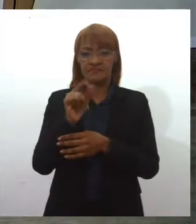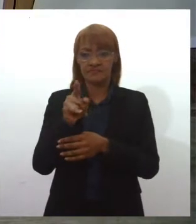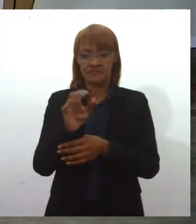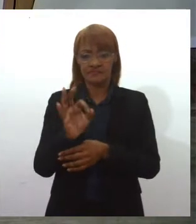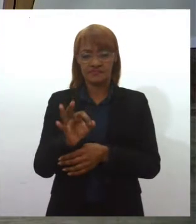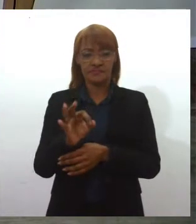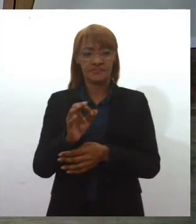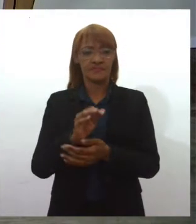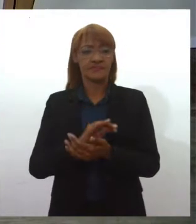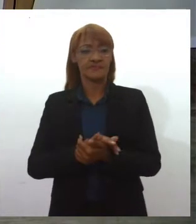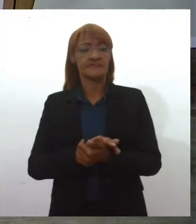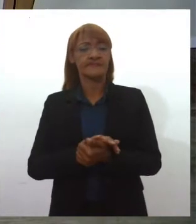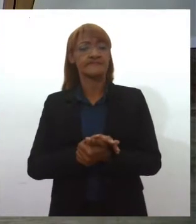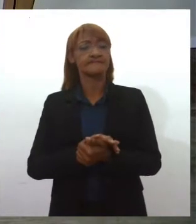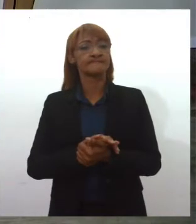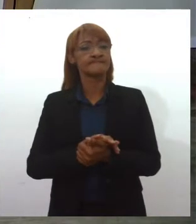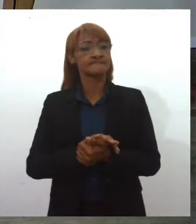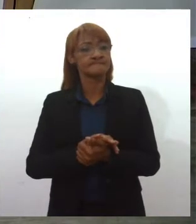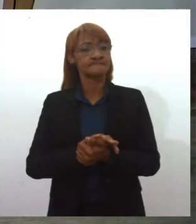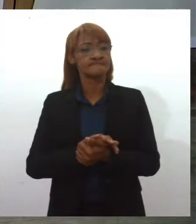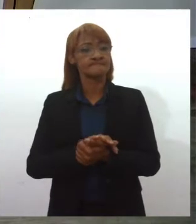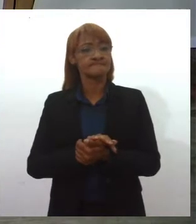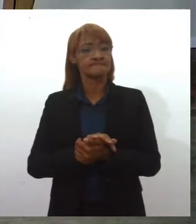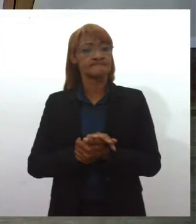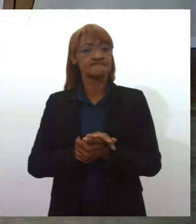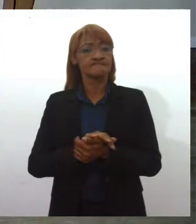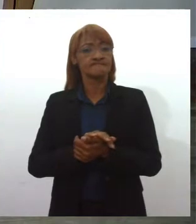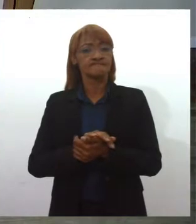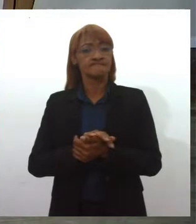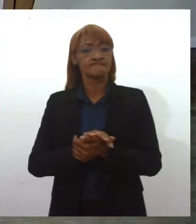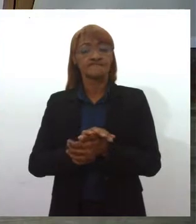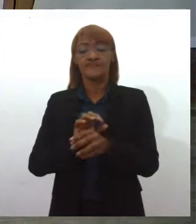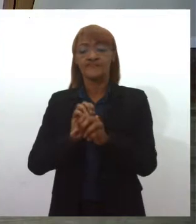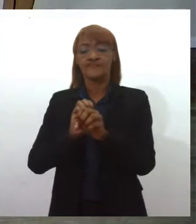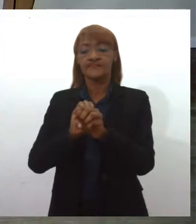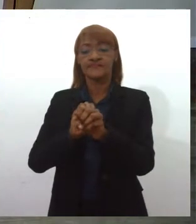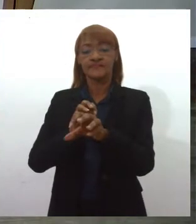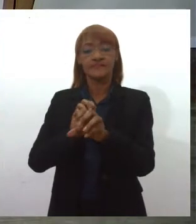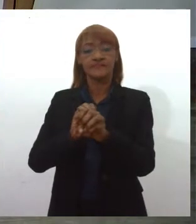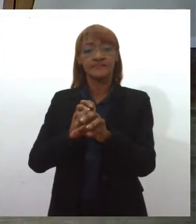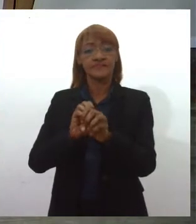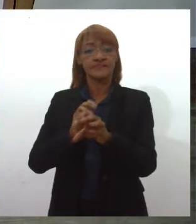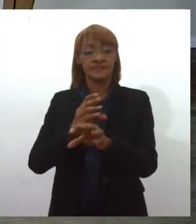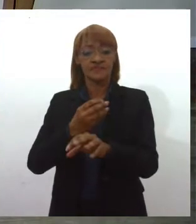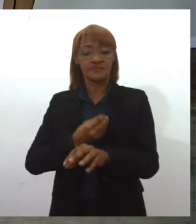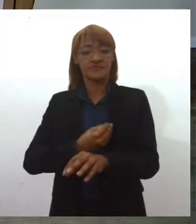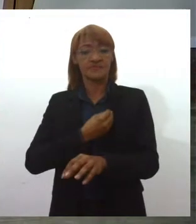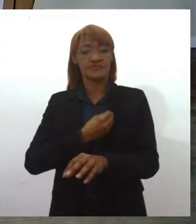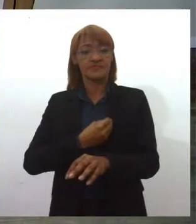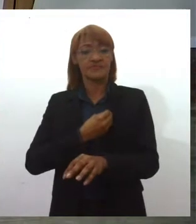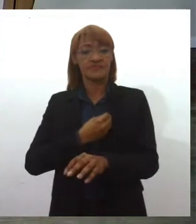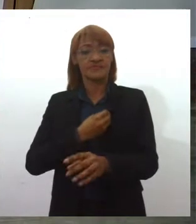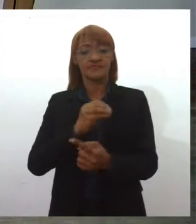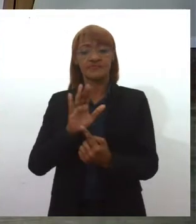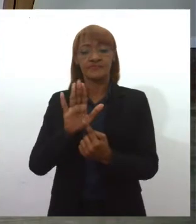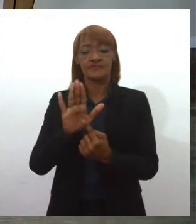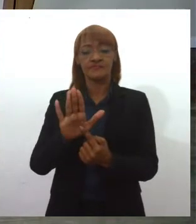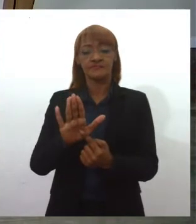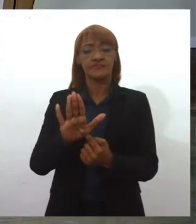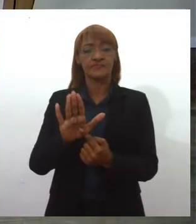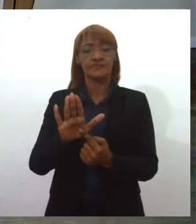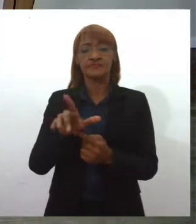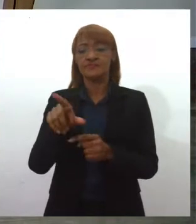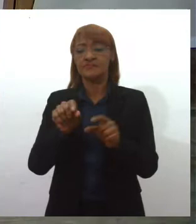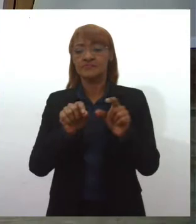Ela diz o seguinte, educar é ensinar os outros a viver, é iluminar caminhos alheios, é amparar